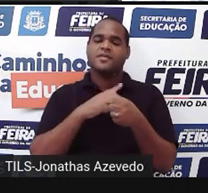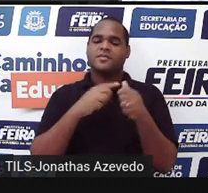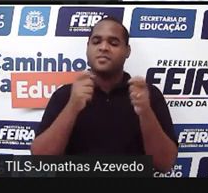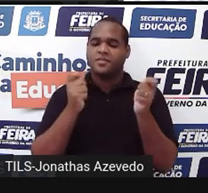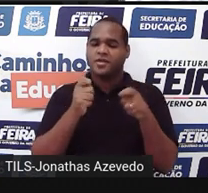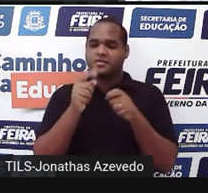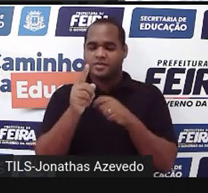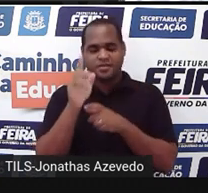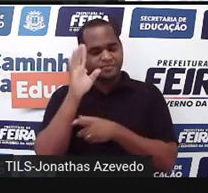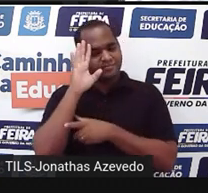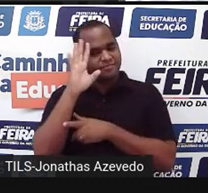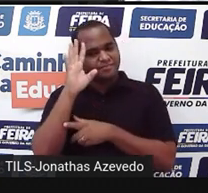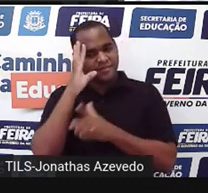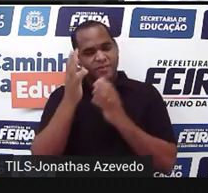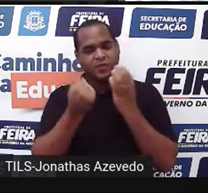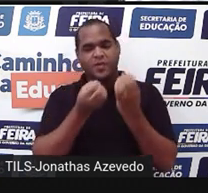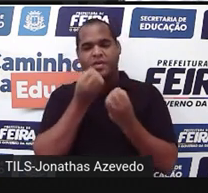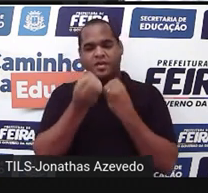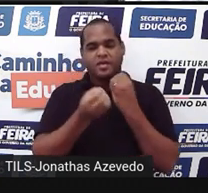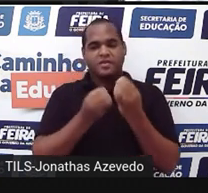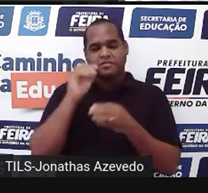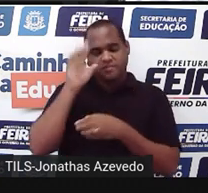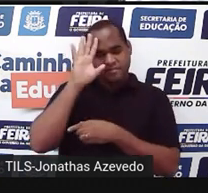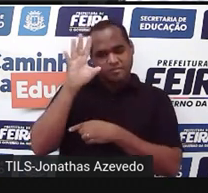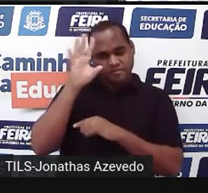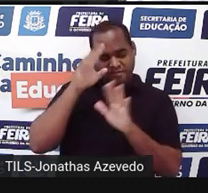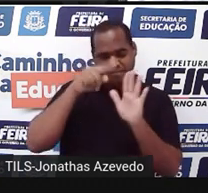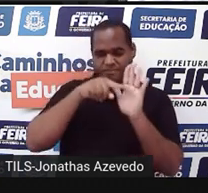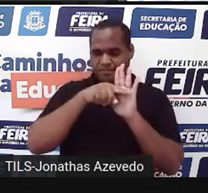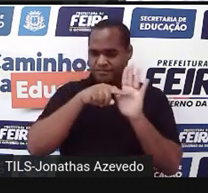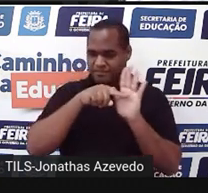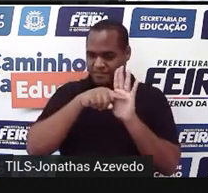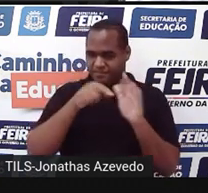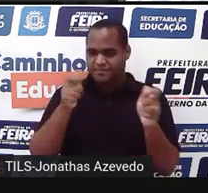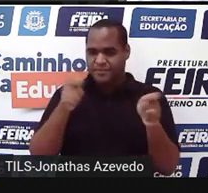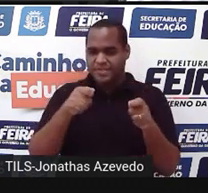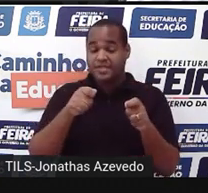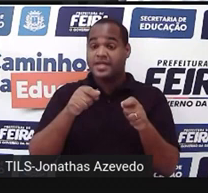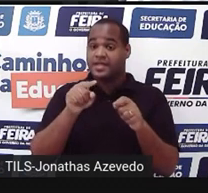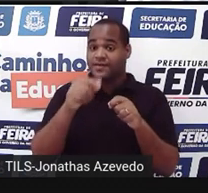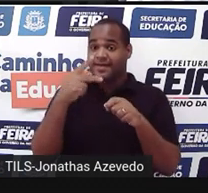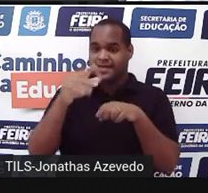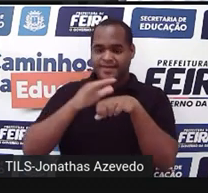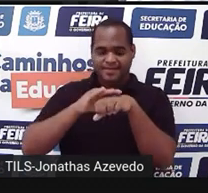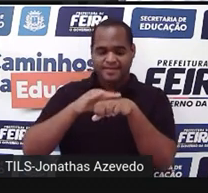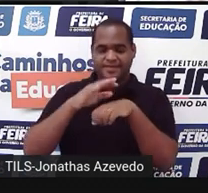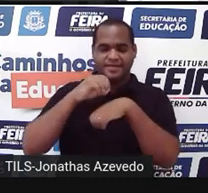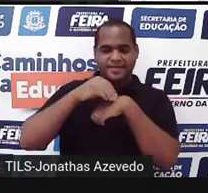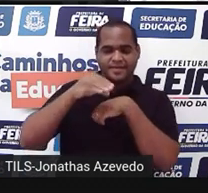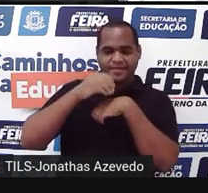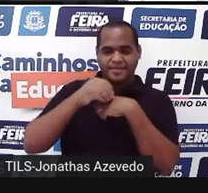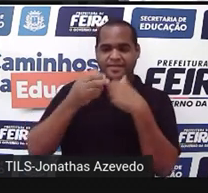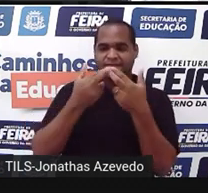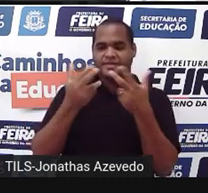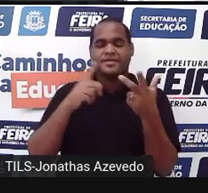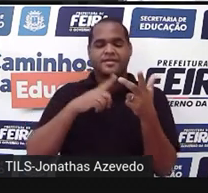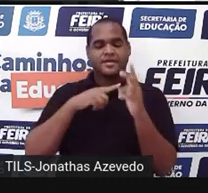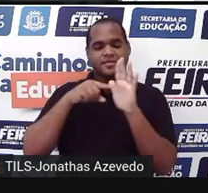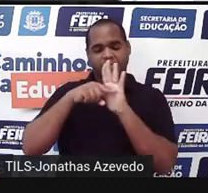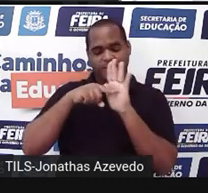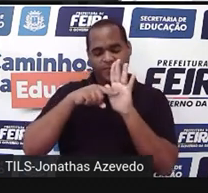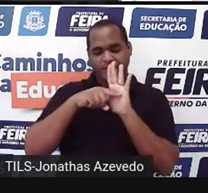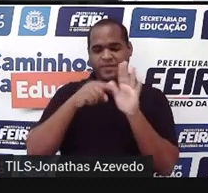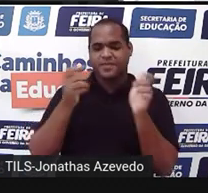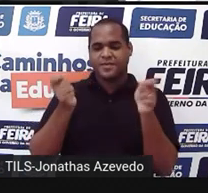a pensar, que leve você a investigar. Então, é por isso que a gente traz um monte de perguntas aqui na aula.